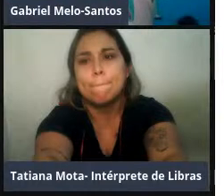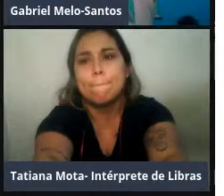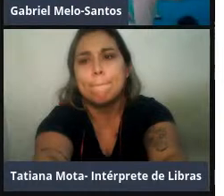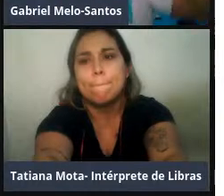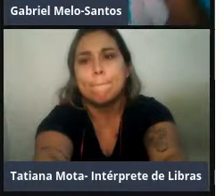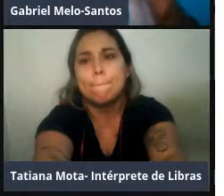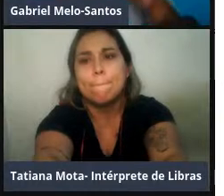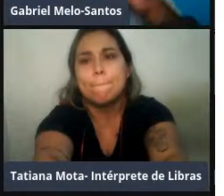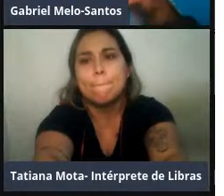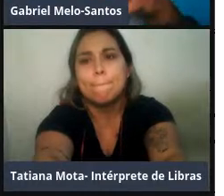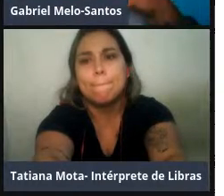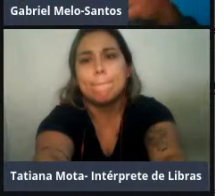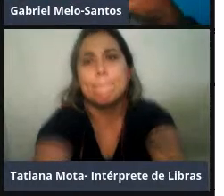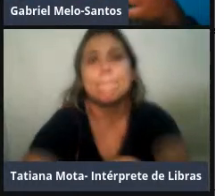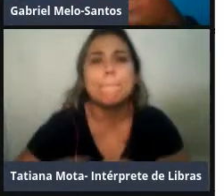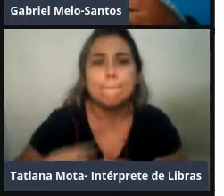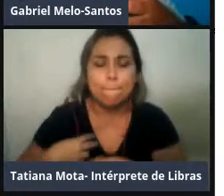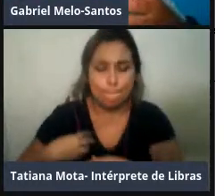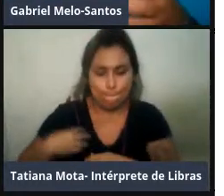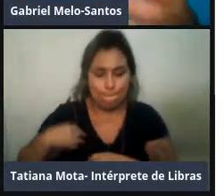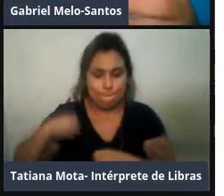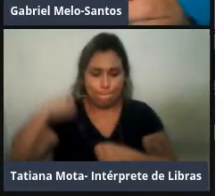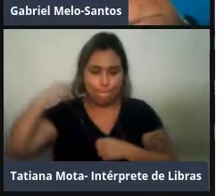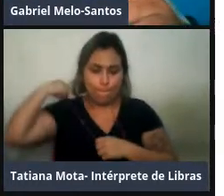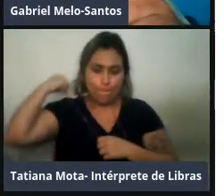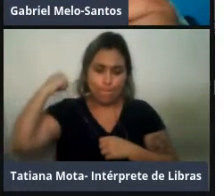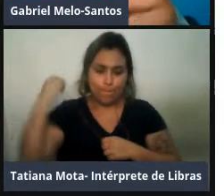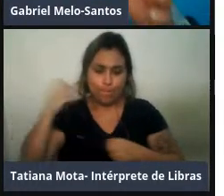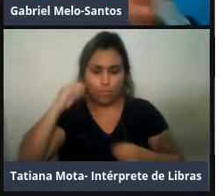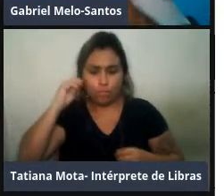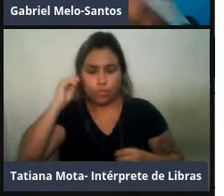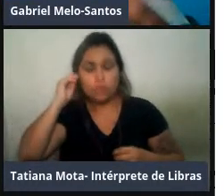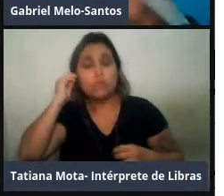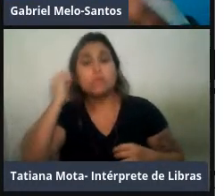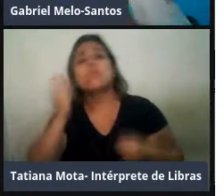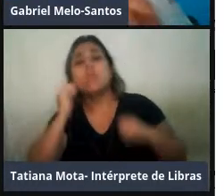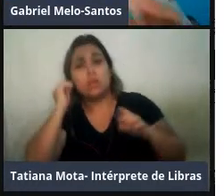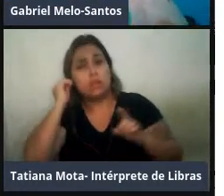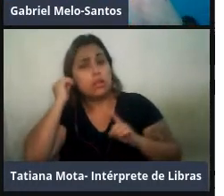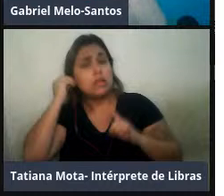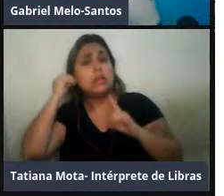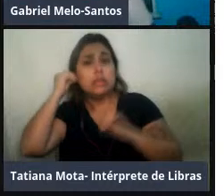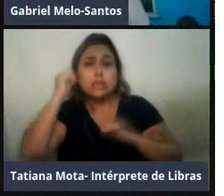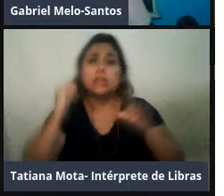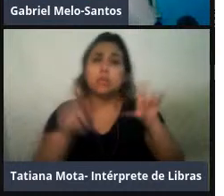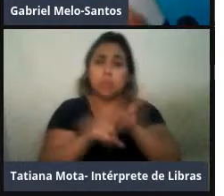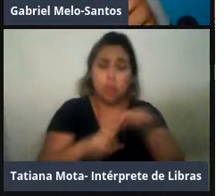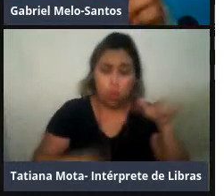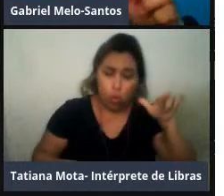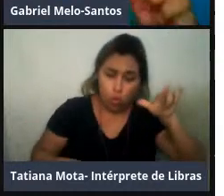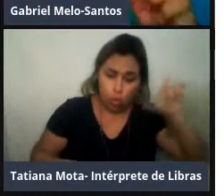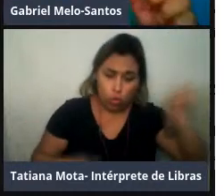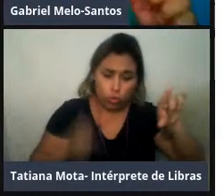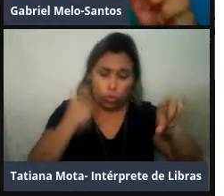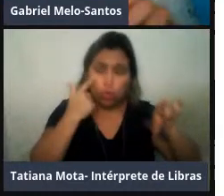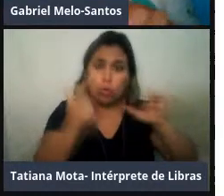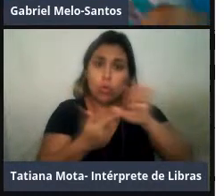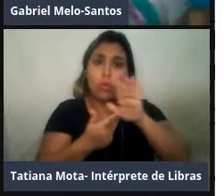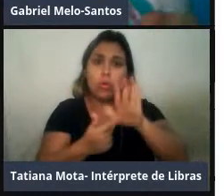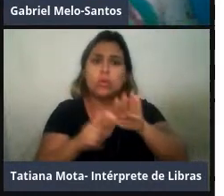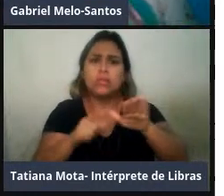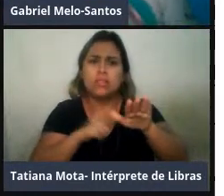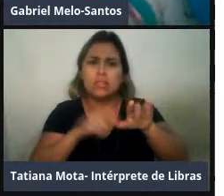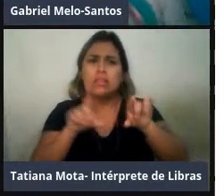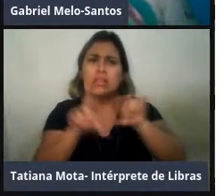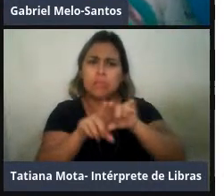E só para vocês terem noção, vários desses chamados, eu tive que deixar mais lentinho, tá, para vocês escutarem, porque eles são muito rápidos, assim,